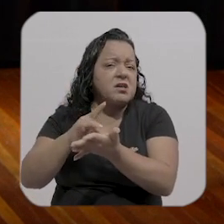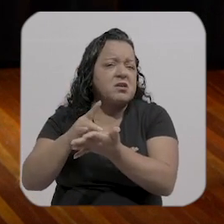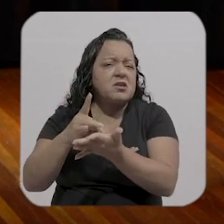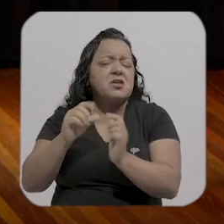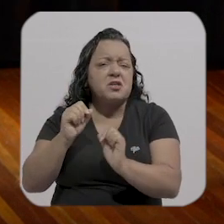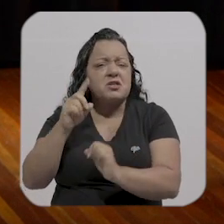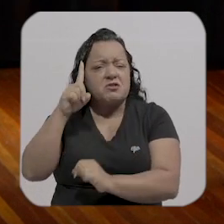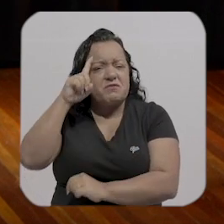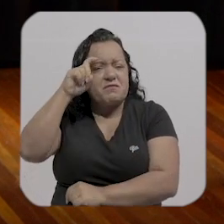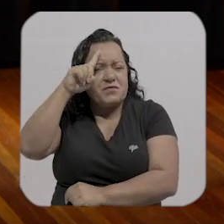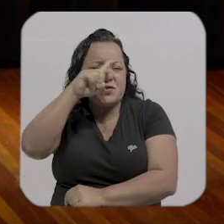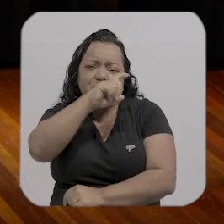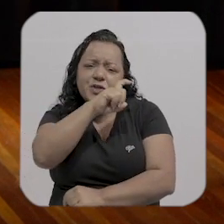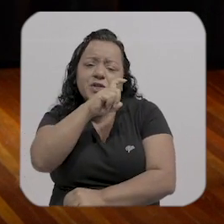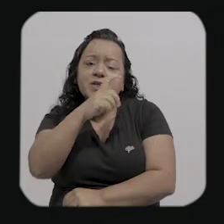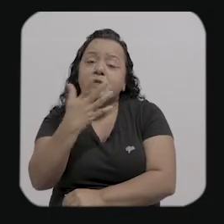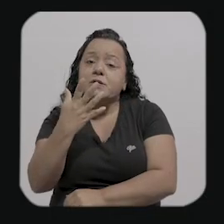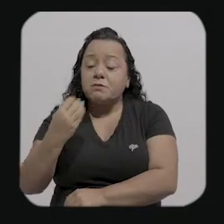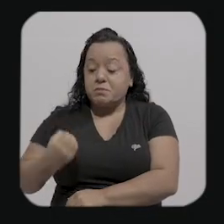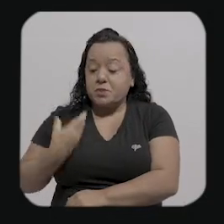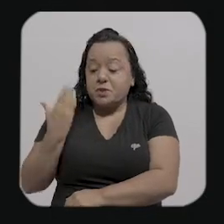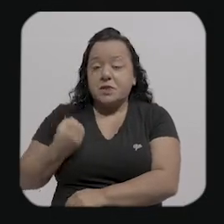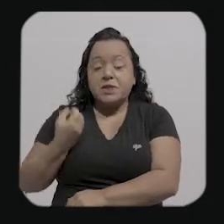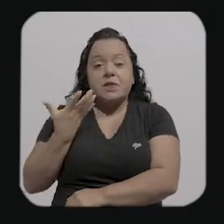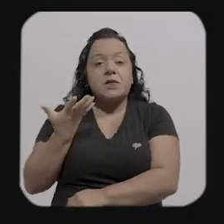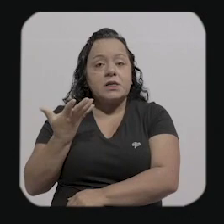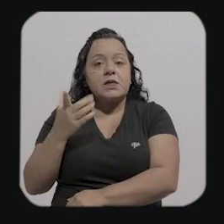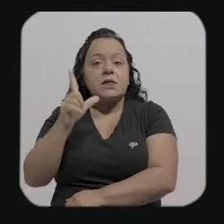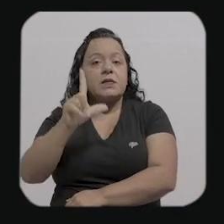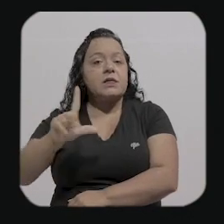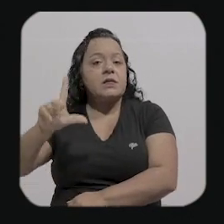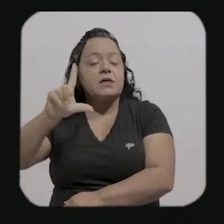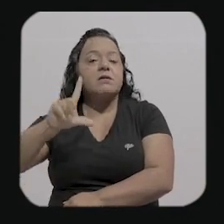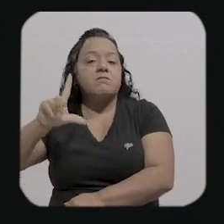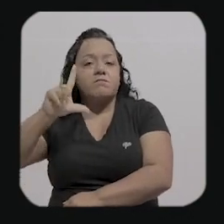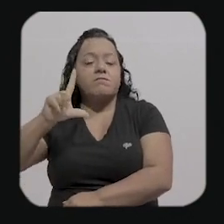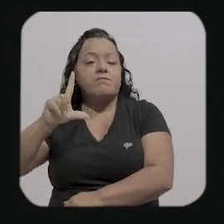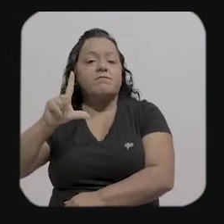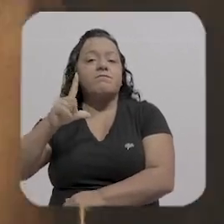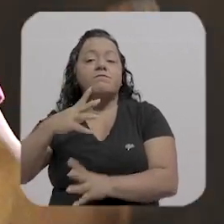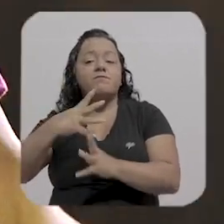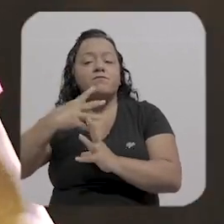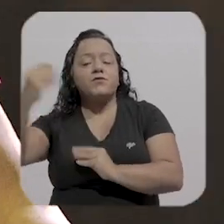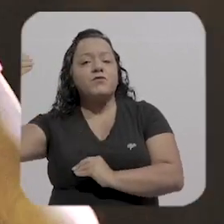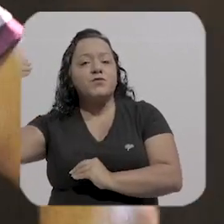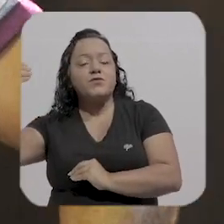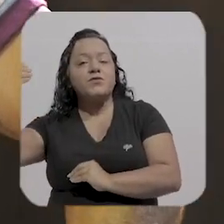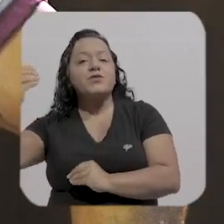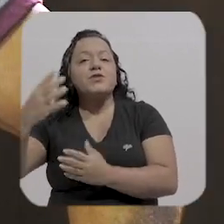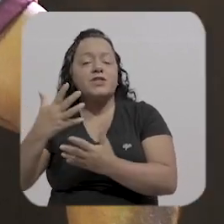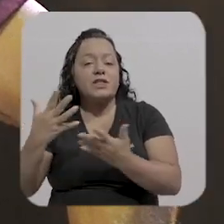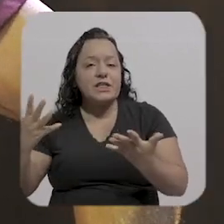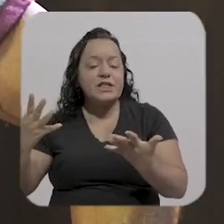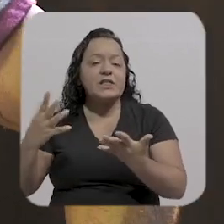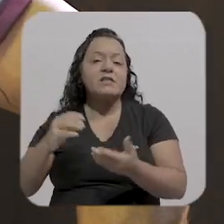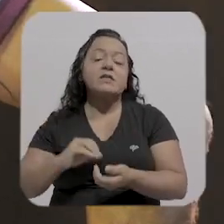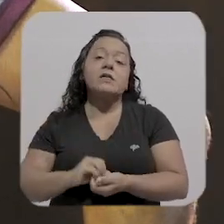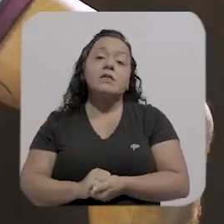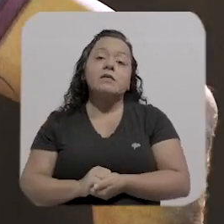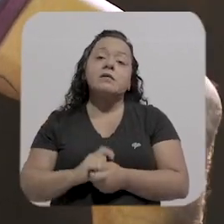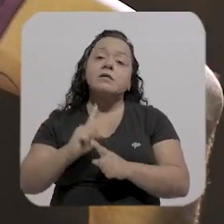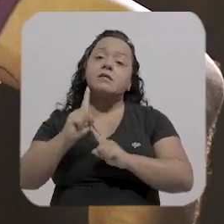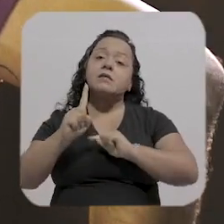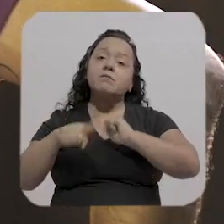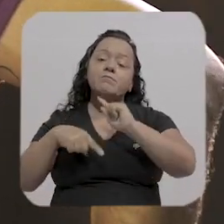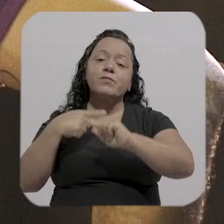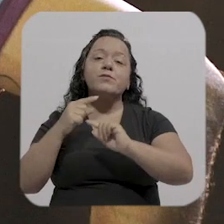então a poesia a literatura era algo que me fazia fugir da realidade de algum modo e depois eu